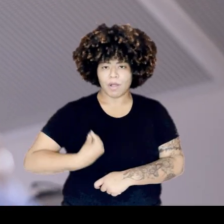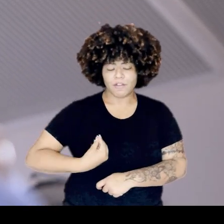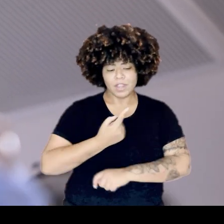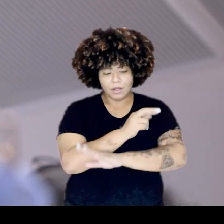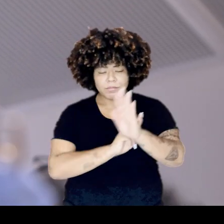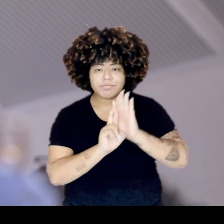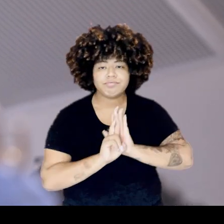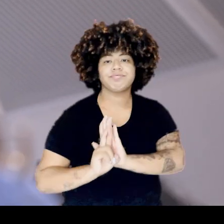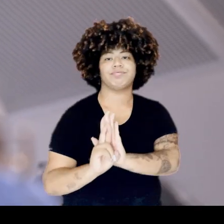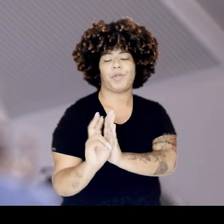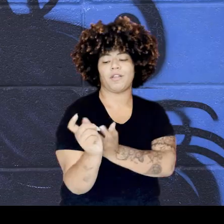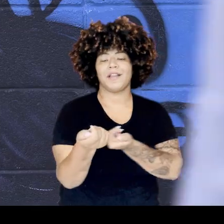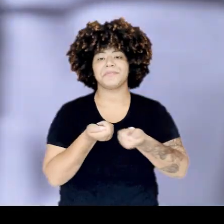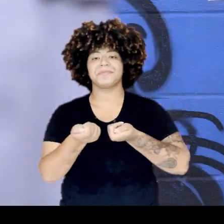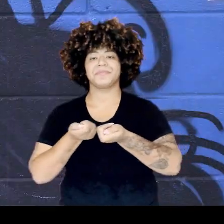protagonismo.